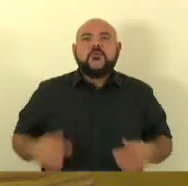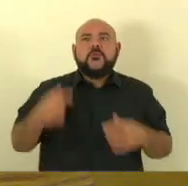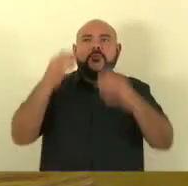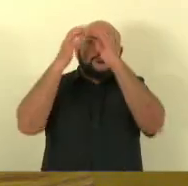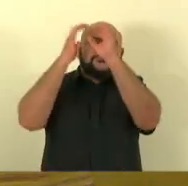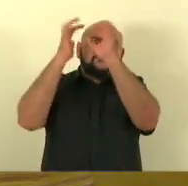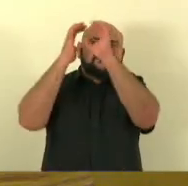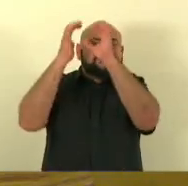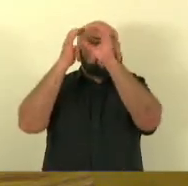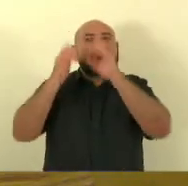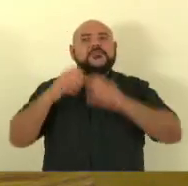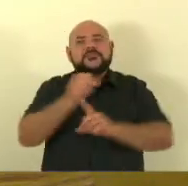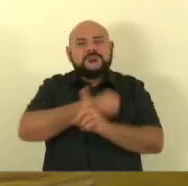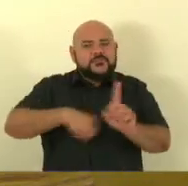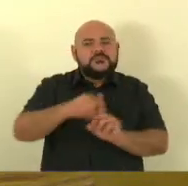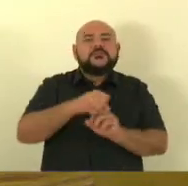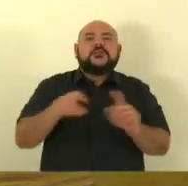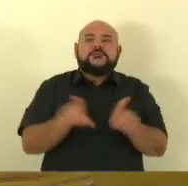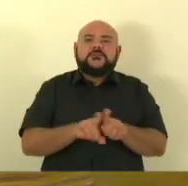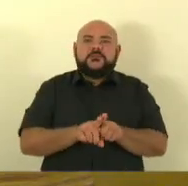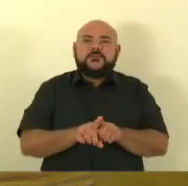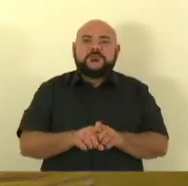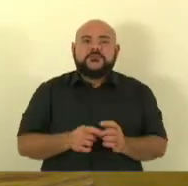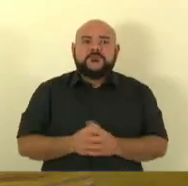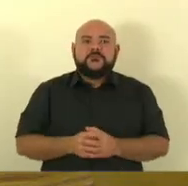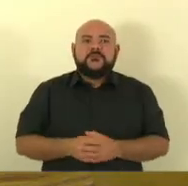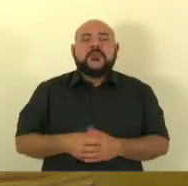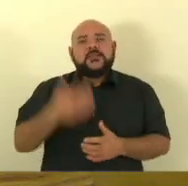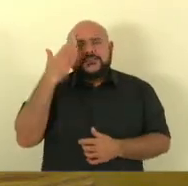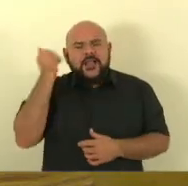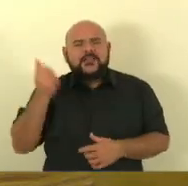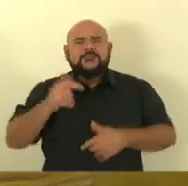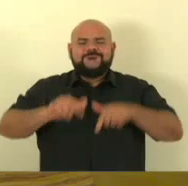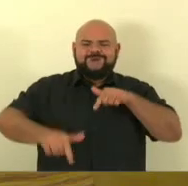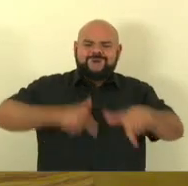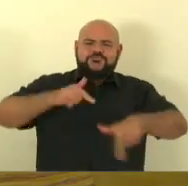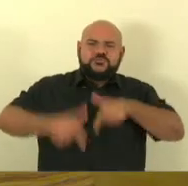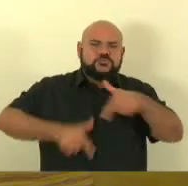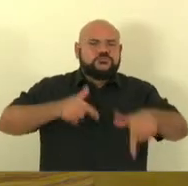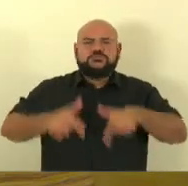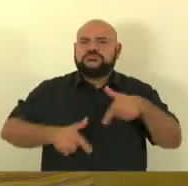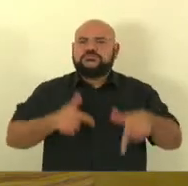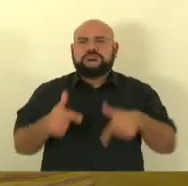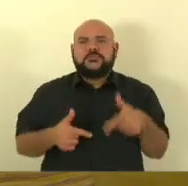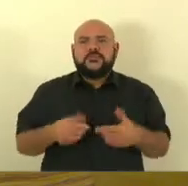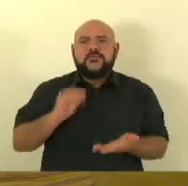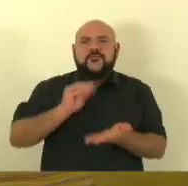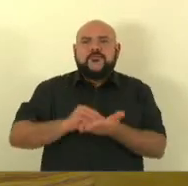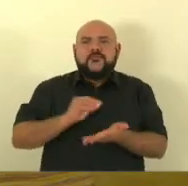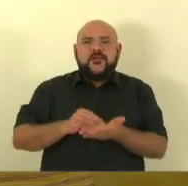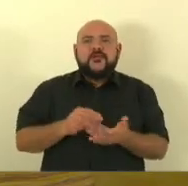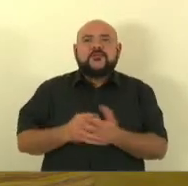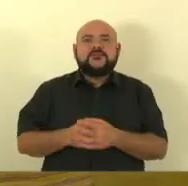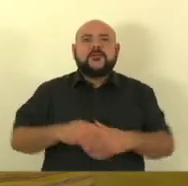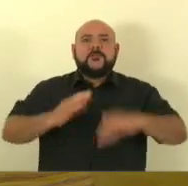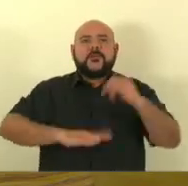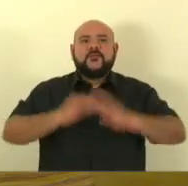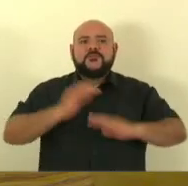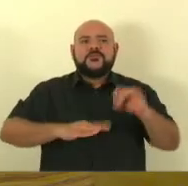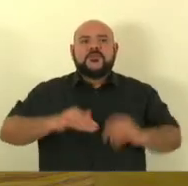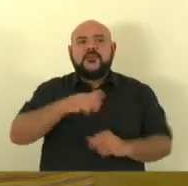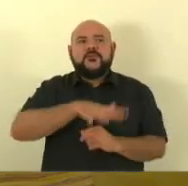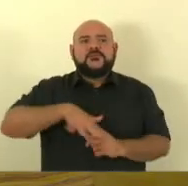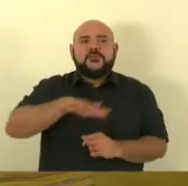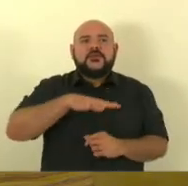que com essa demanda excessiva de trabalho, com a falta de efetivo, cada vez mais policiais militares, cada vez mais